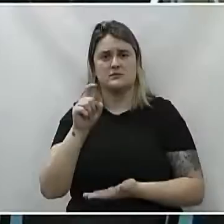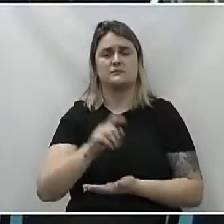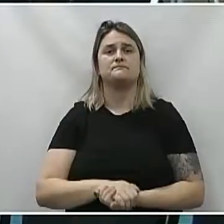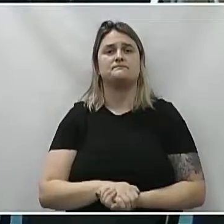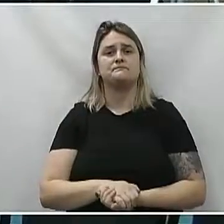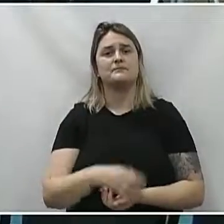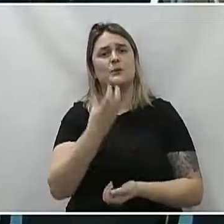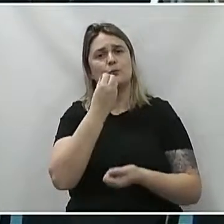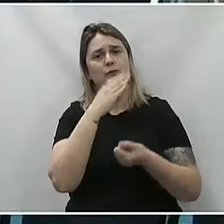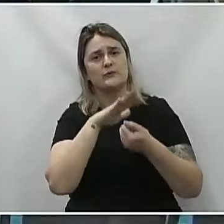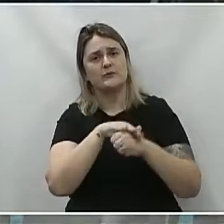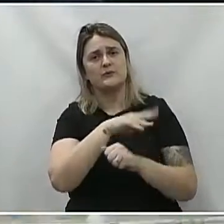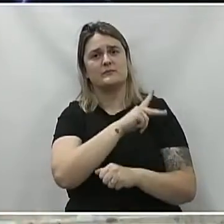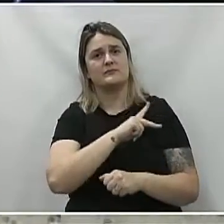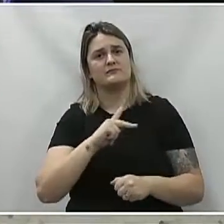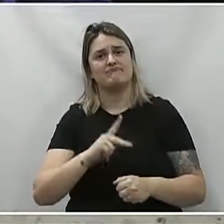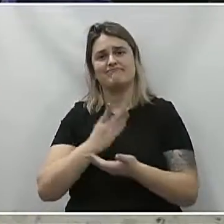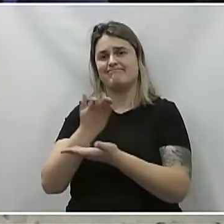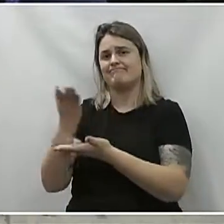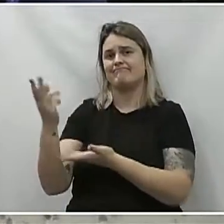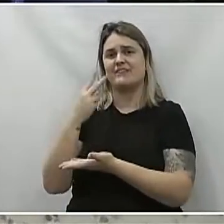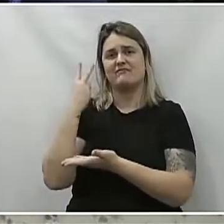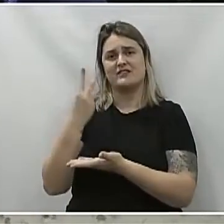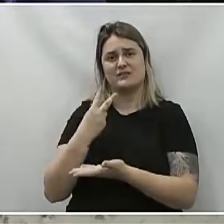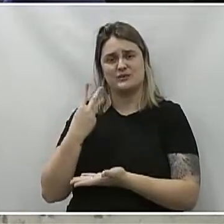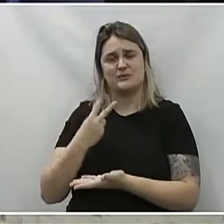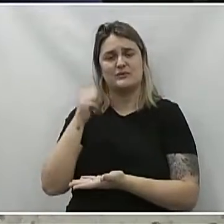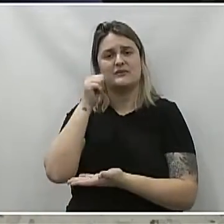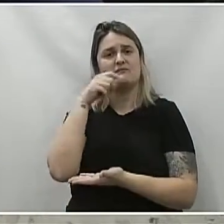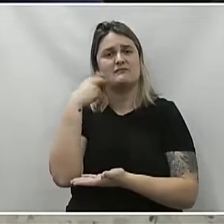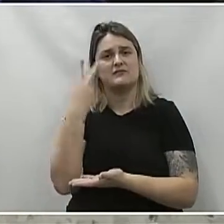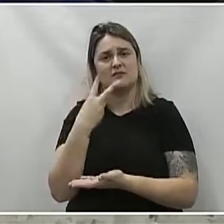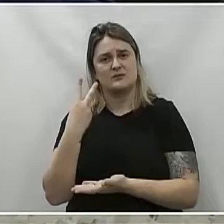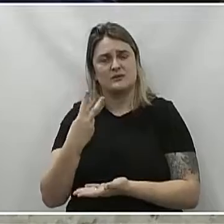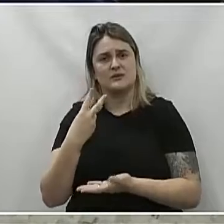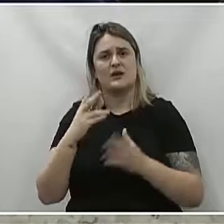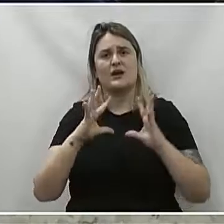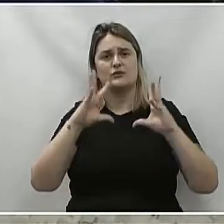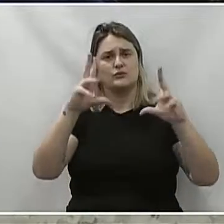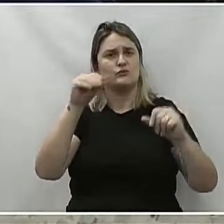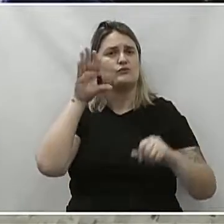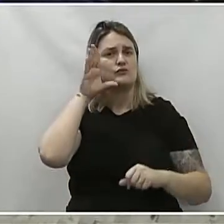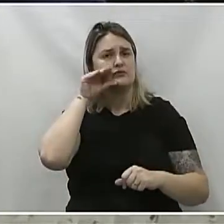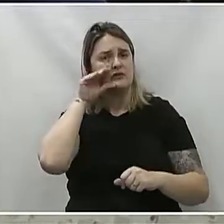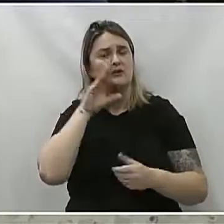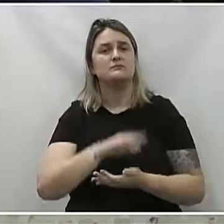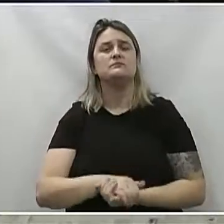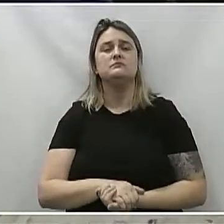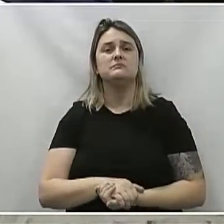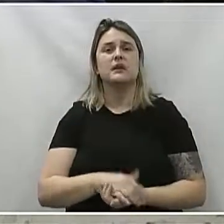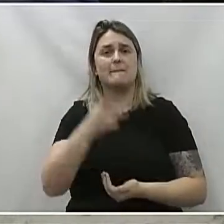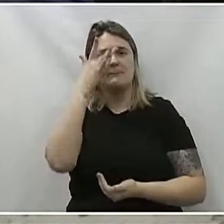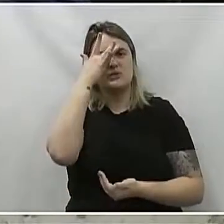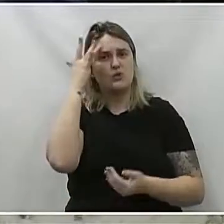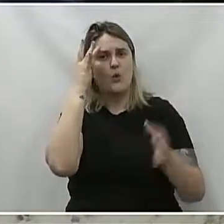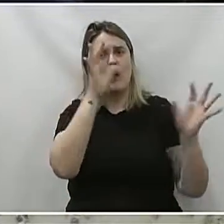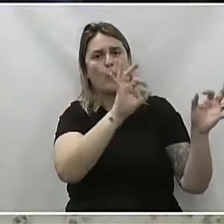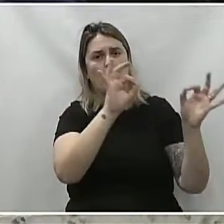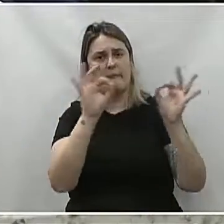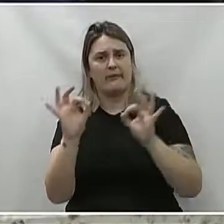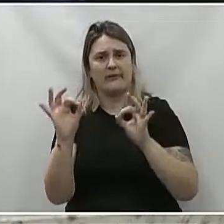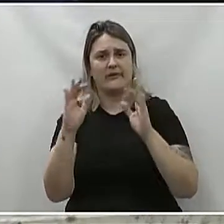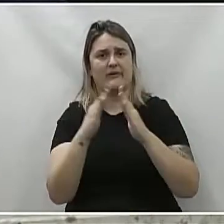Boa noite, senhor presidente, nobres vereadores e vereadoras desta casa, funcionários, as pessoas que nos